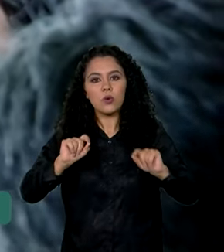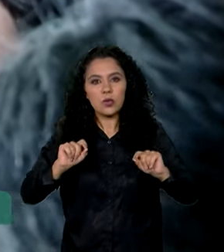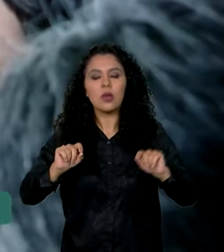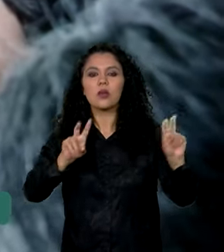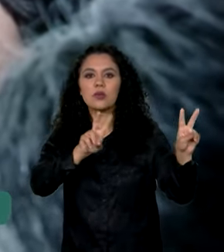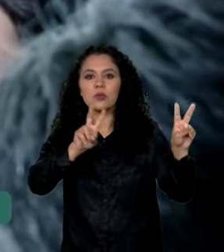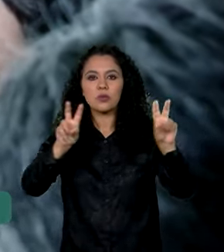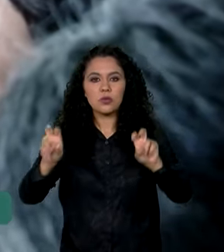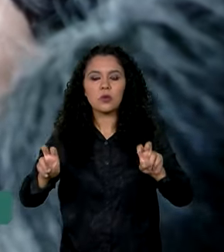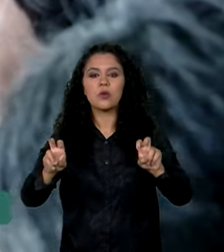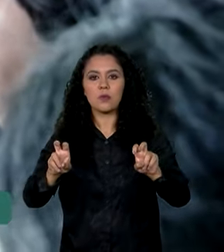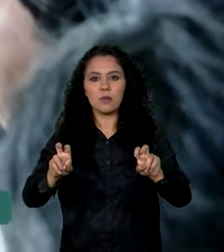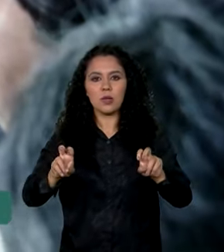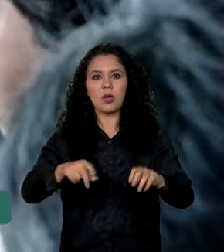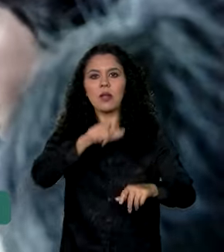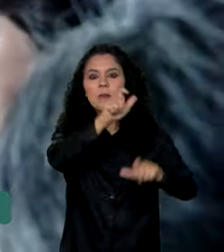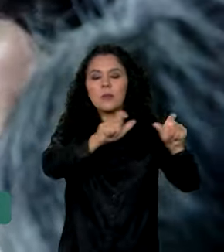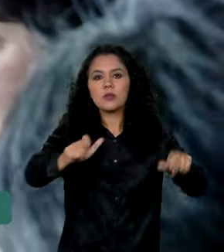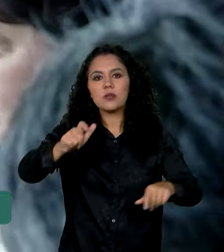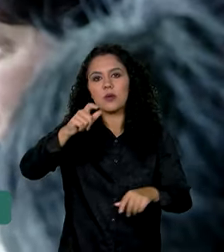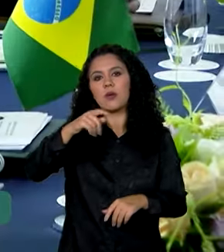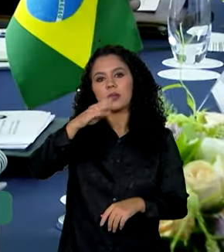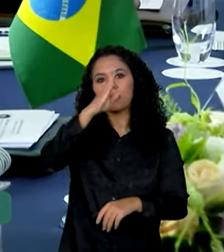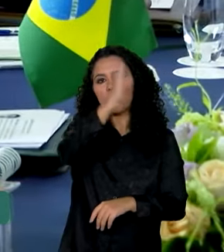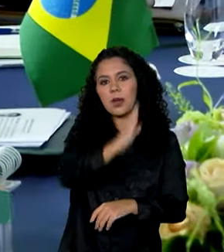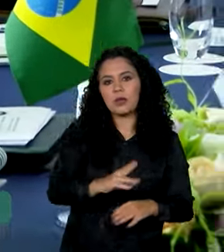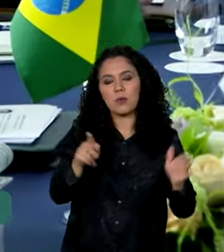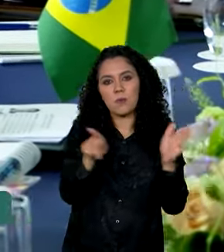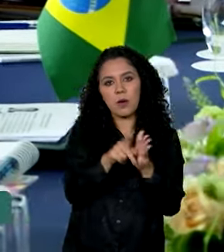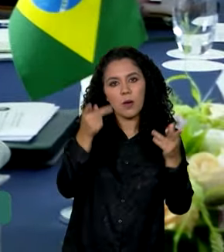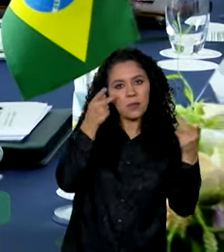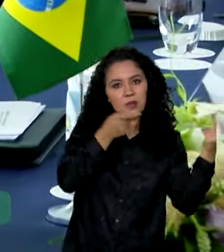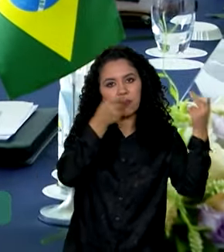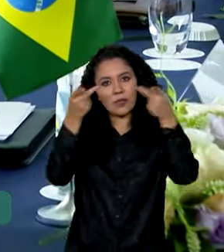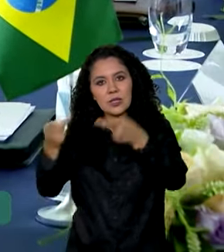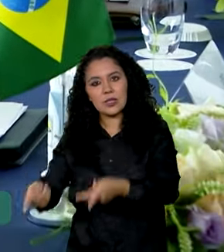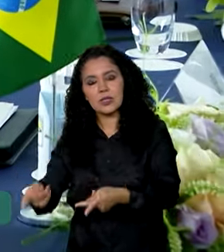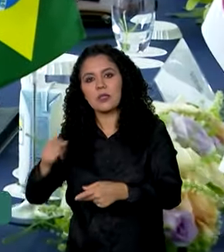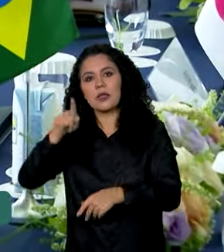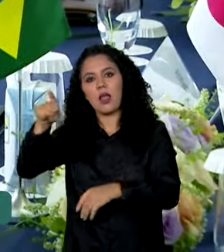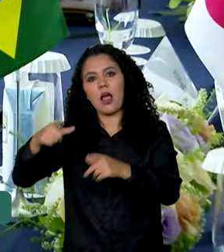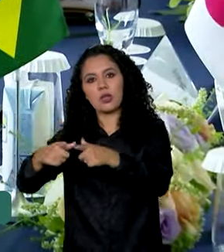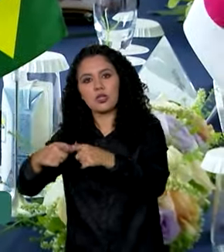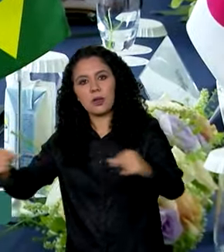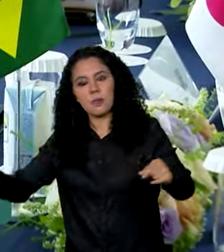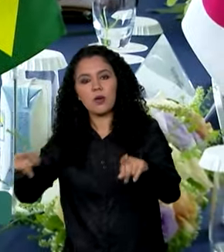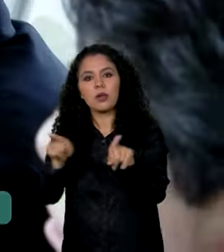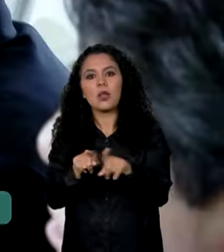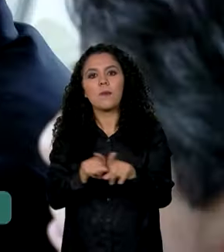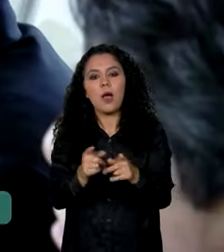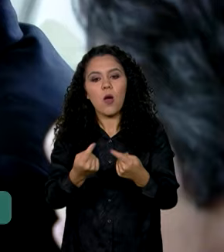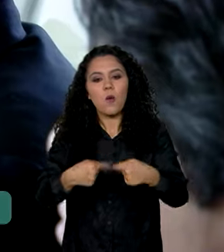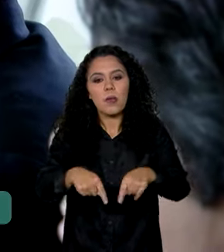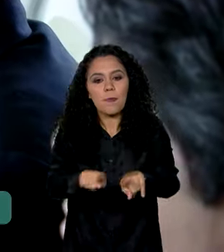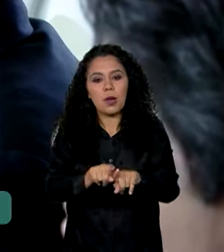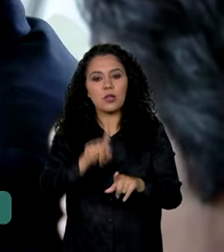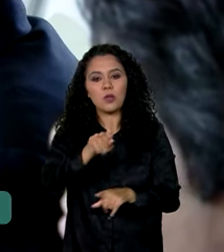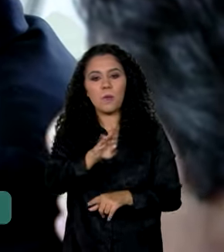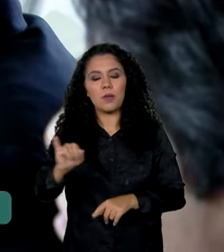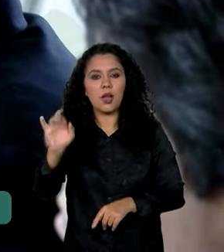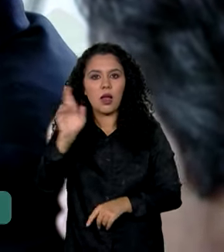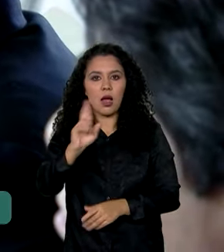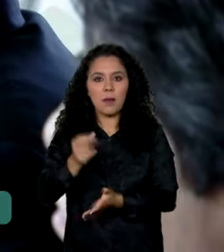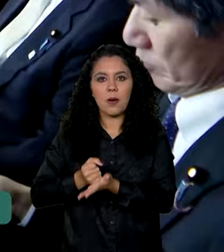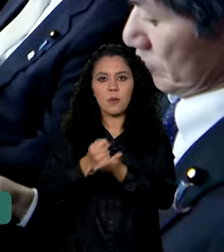visto os brasileiros que visitam o Japão e o empréstimo de um bilhão de reais para apoiar o setor de saúde